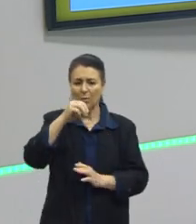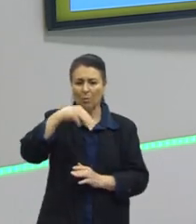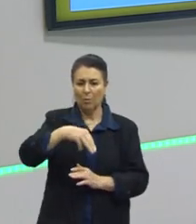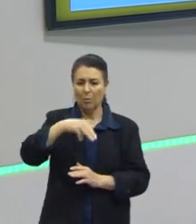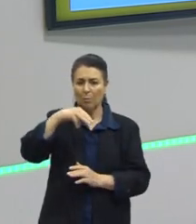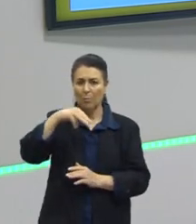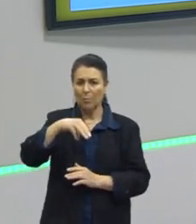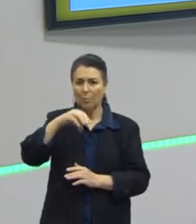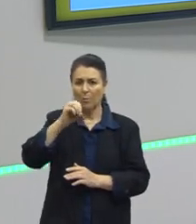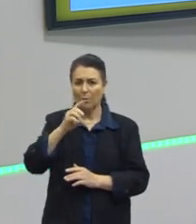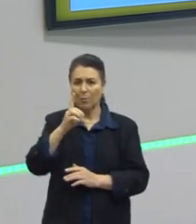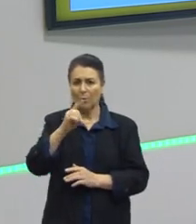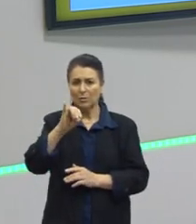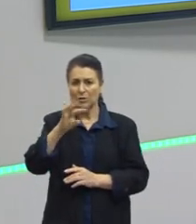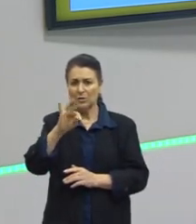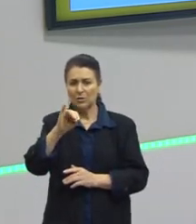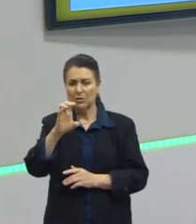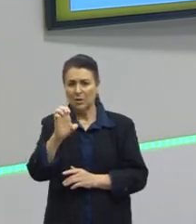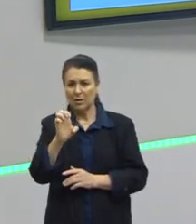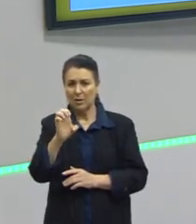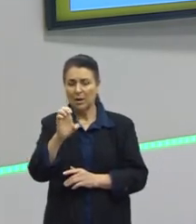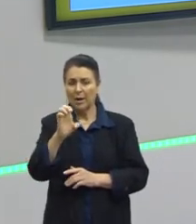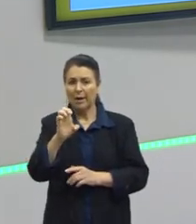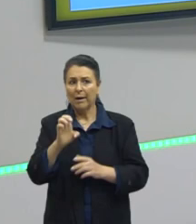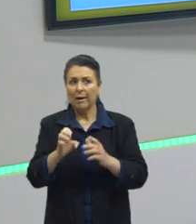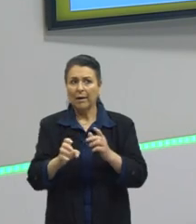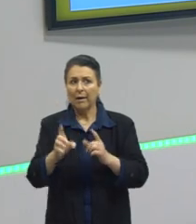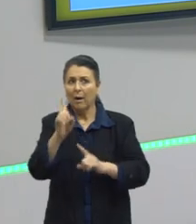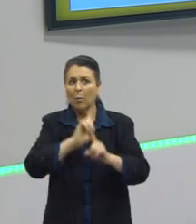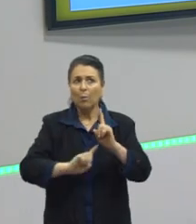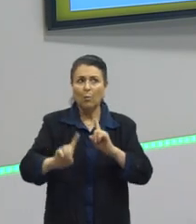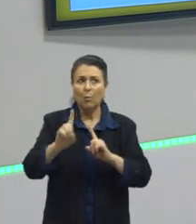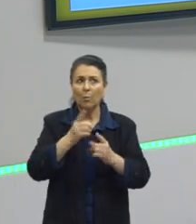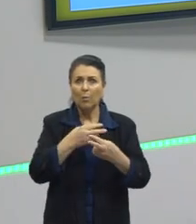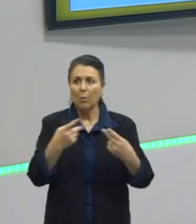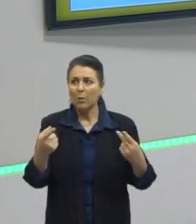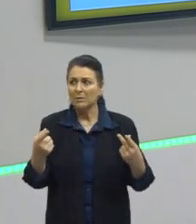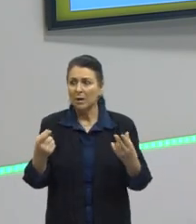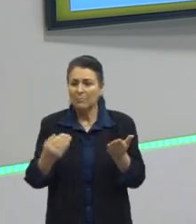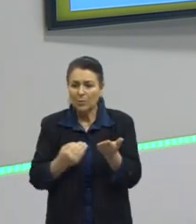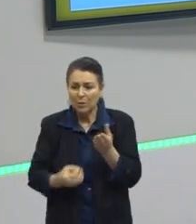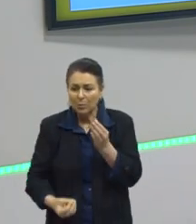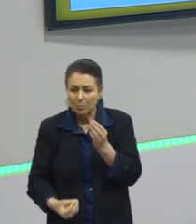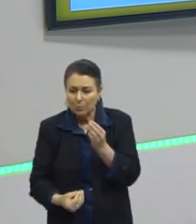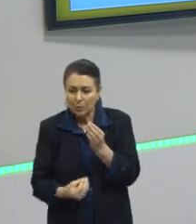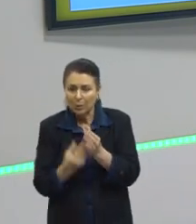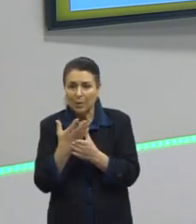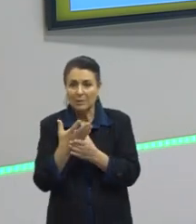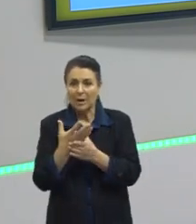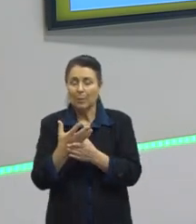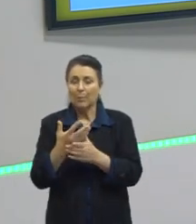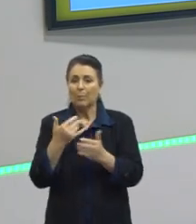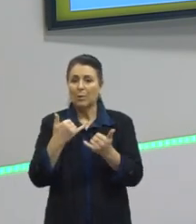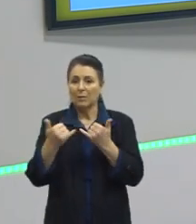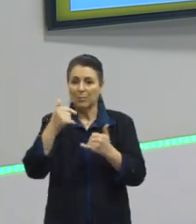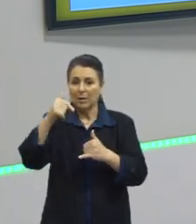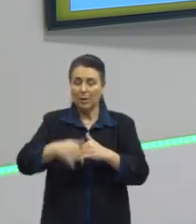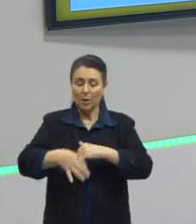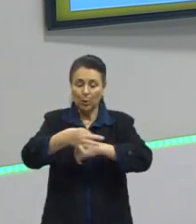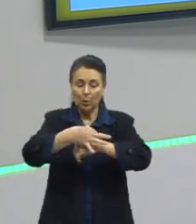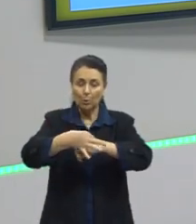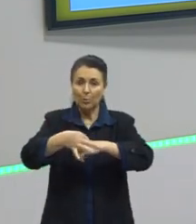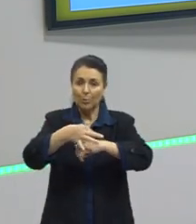é algo que não foi beneficiado, tá? Vamos pegar aqui no Brasil, a gente exporta muito, muita soja. A gente, qual que é o